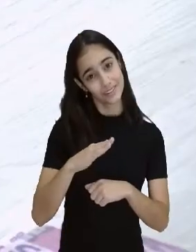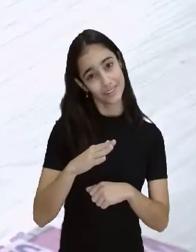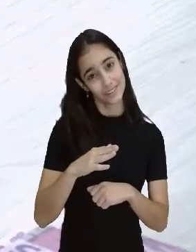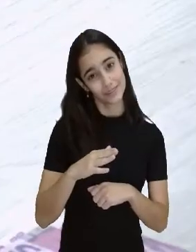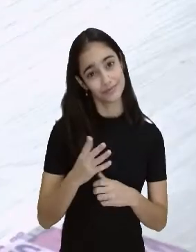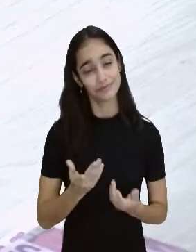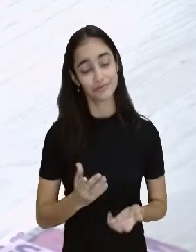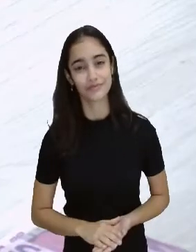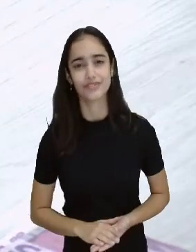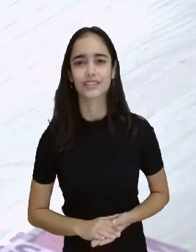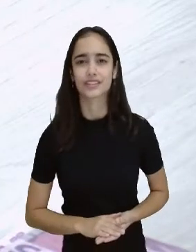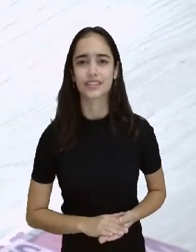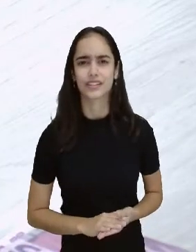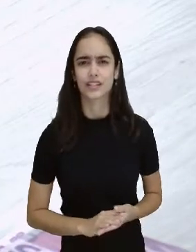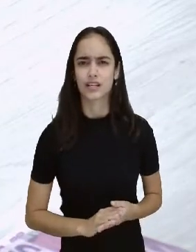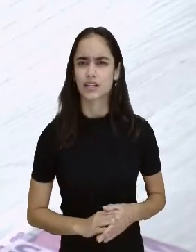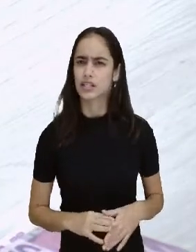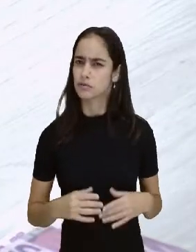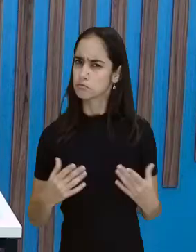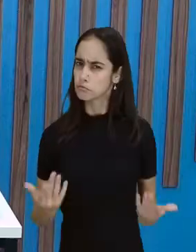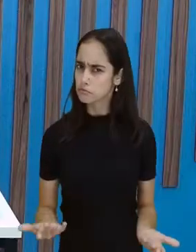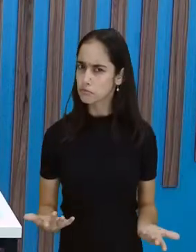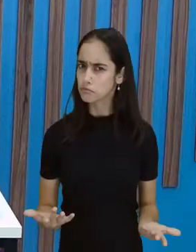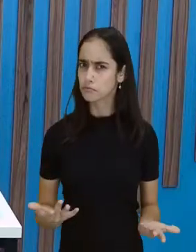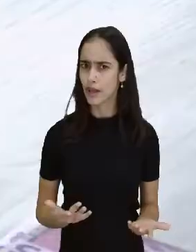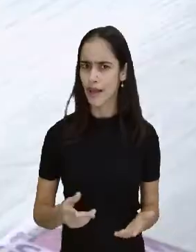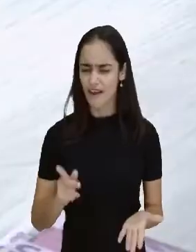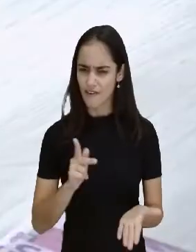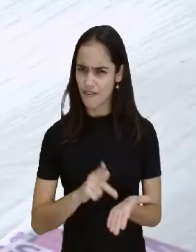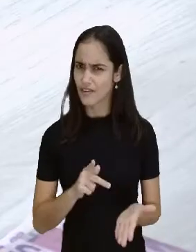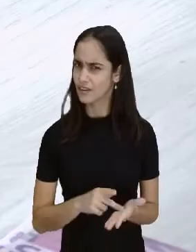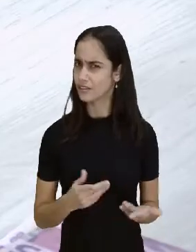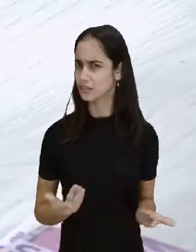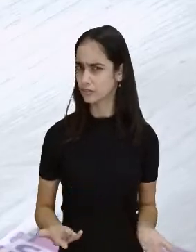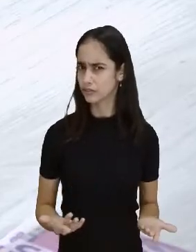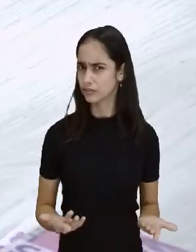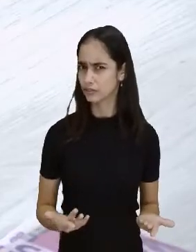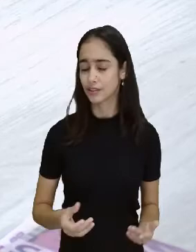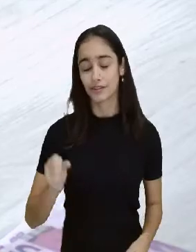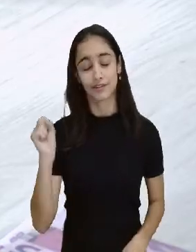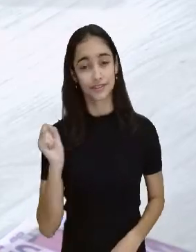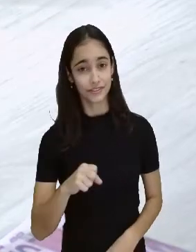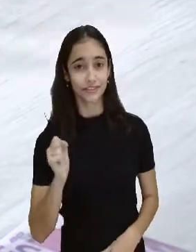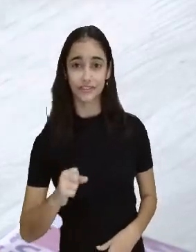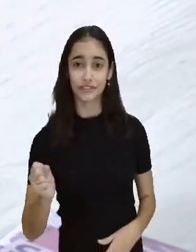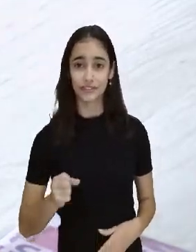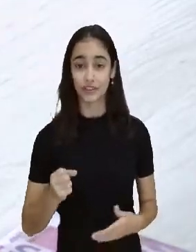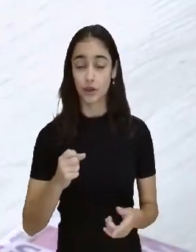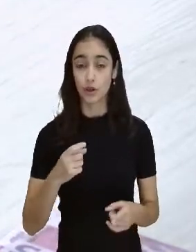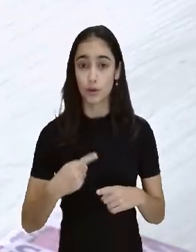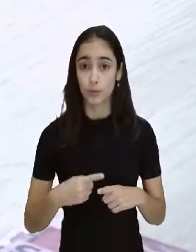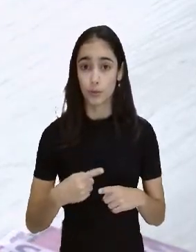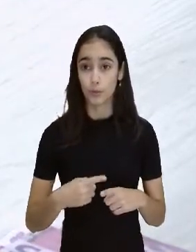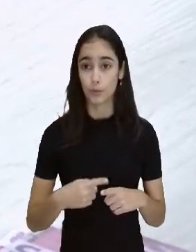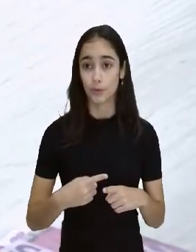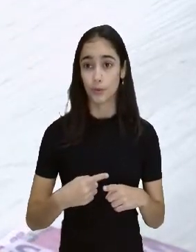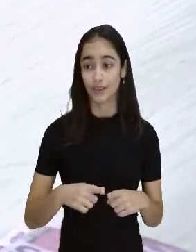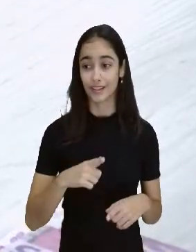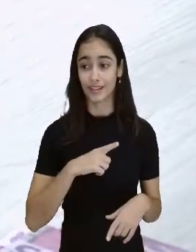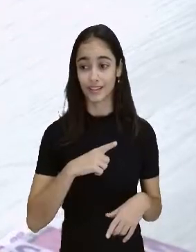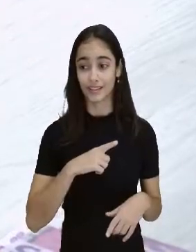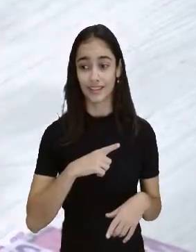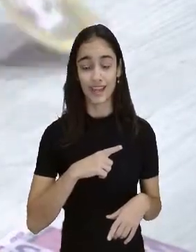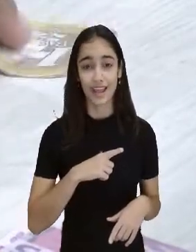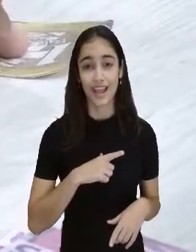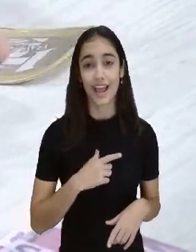E será? É isso mesmo? É sim, Porque, olha, 10, 15, 17. Então, só aqui, 14,